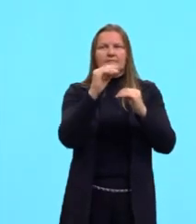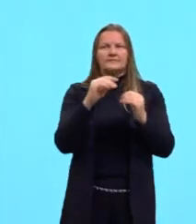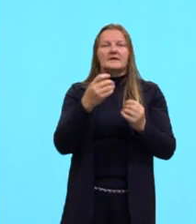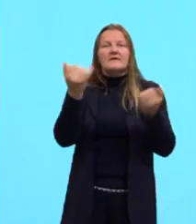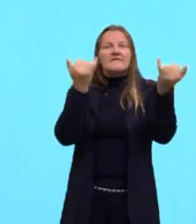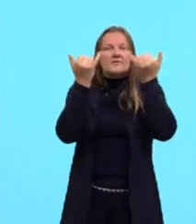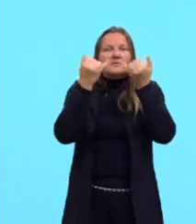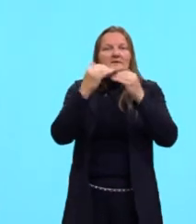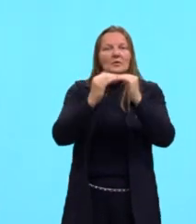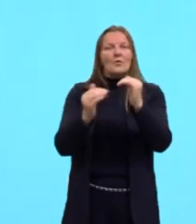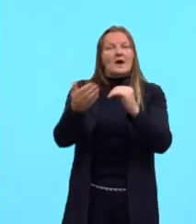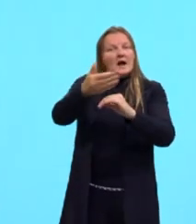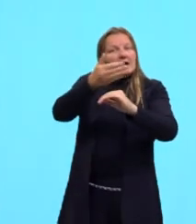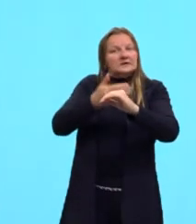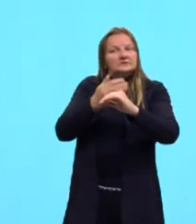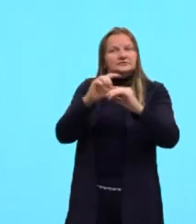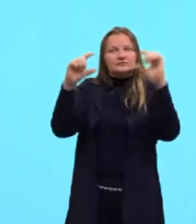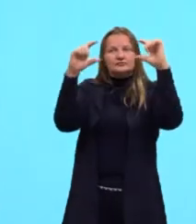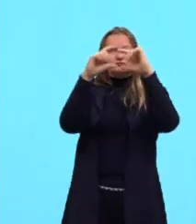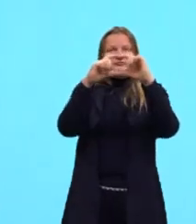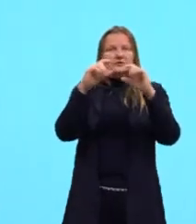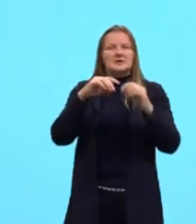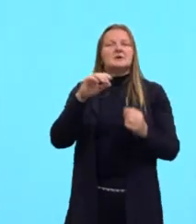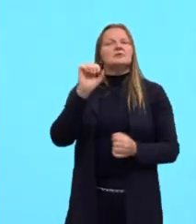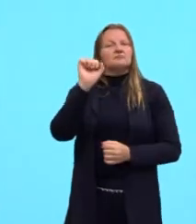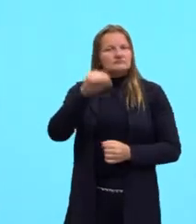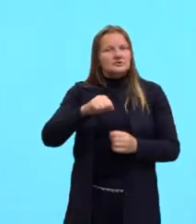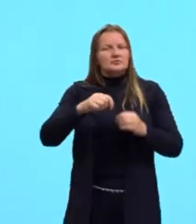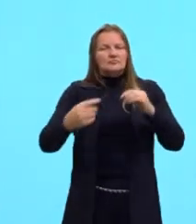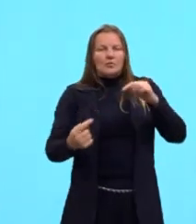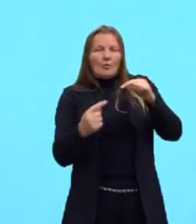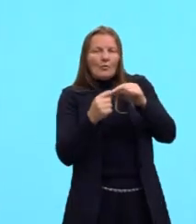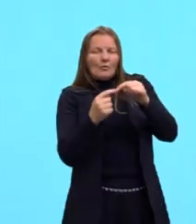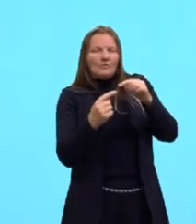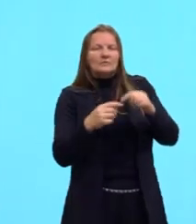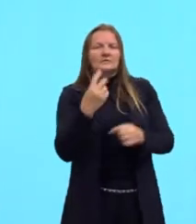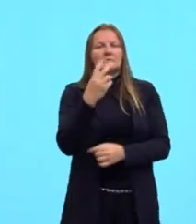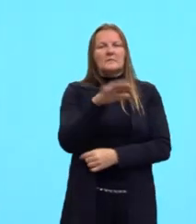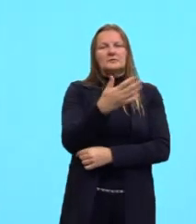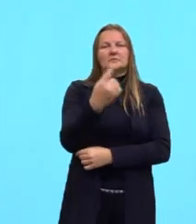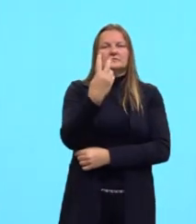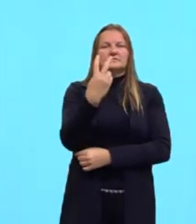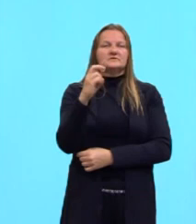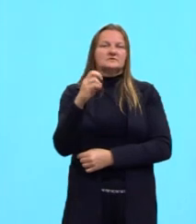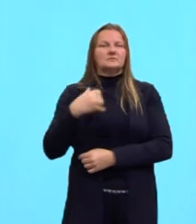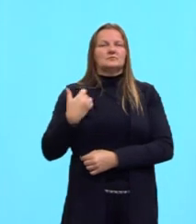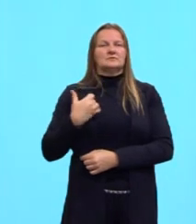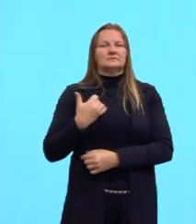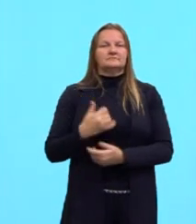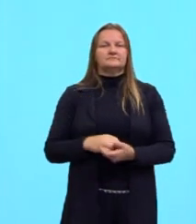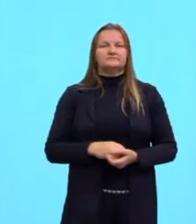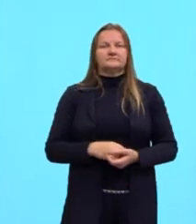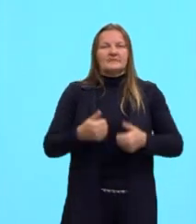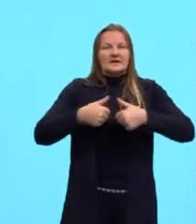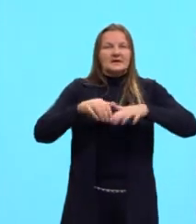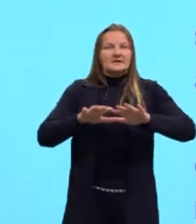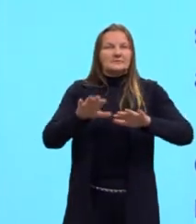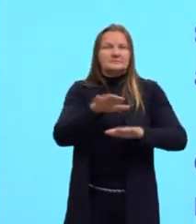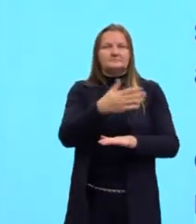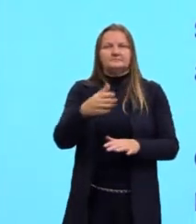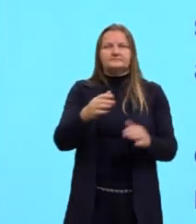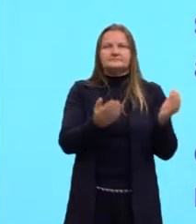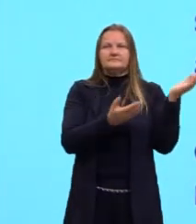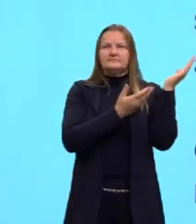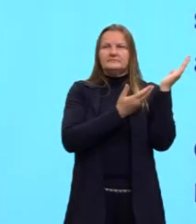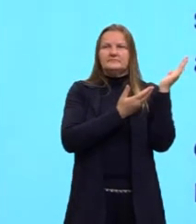foi dito antes, de fato, lá pelos 25 anos, tá? Vocês estão vendo? Eu